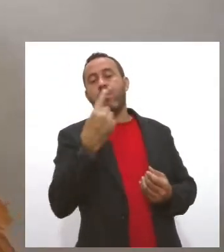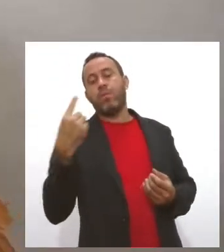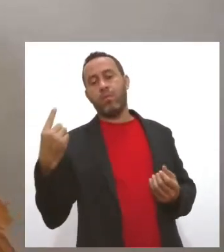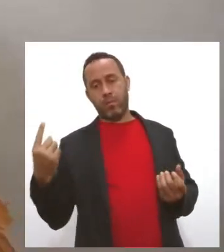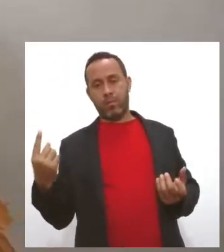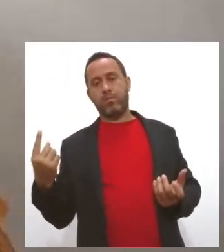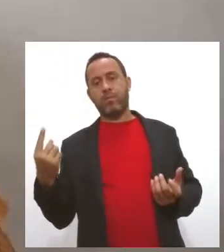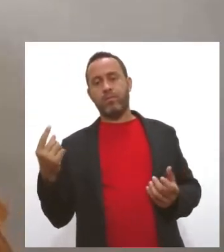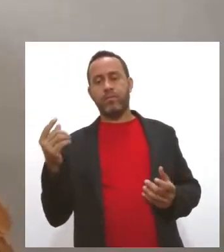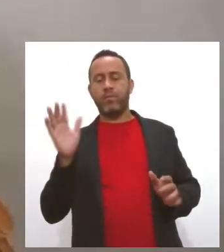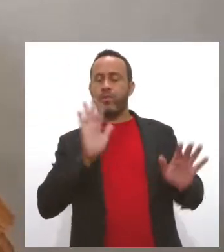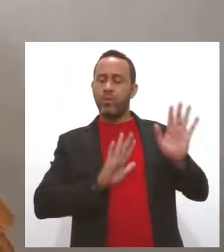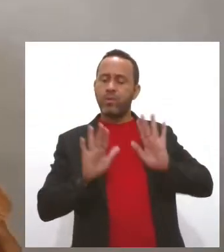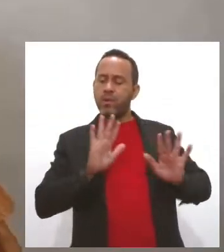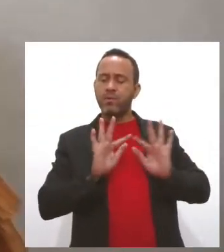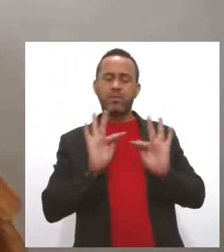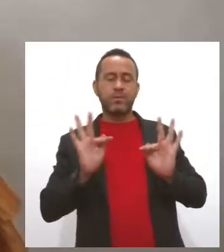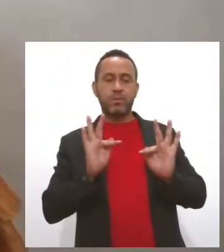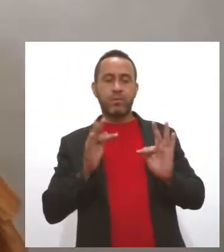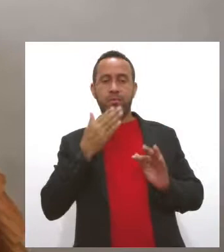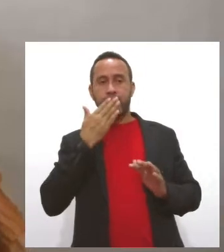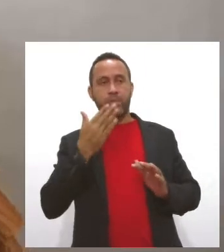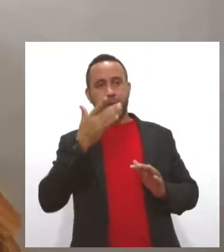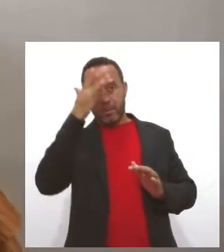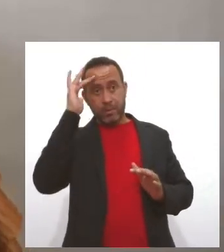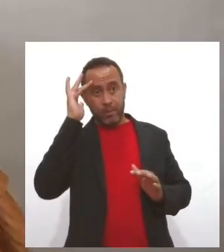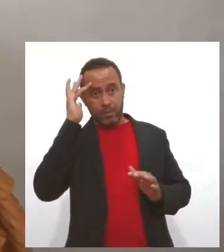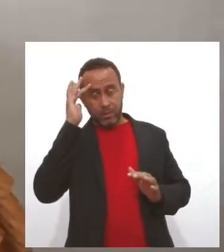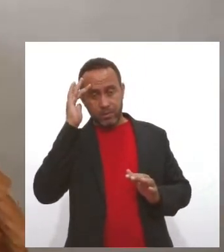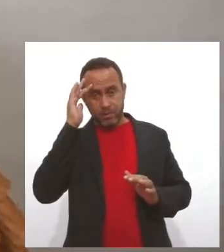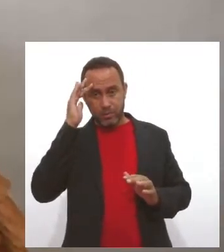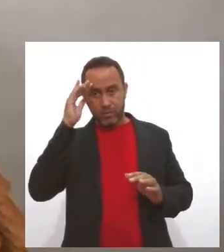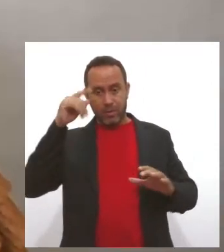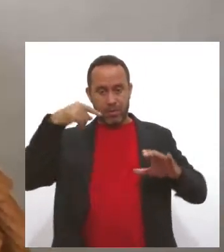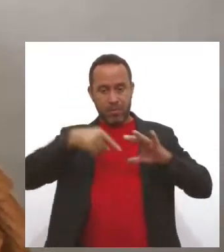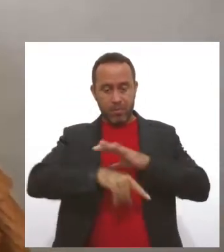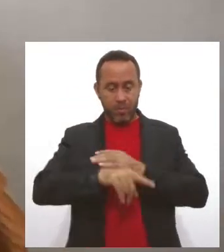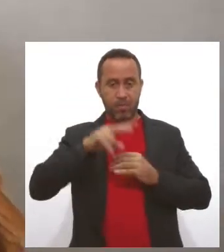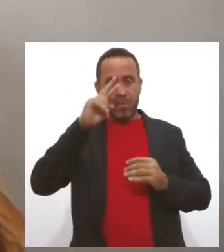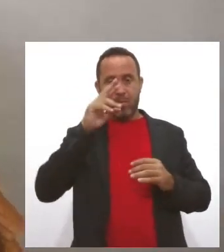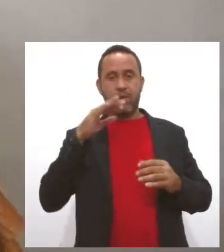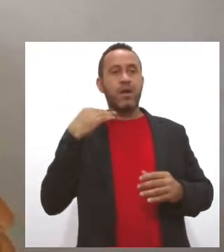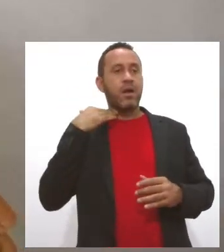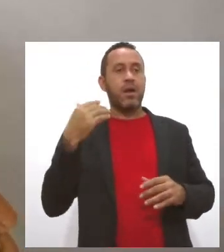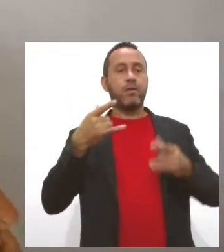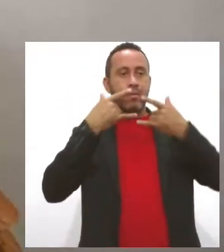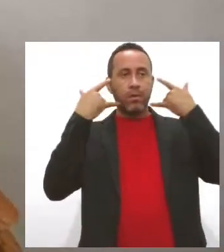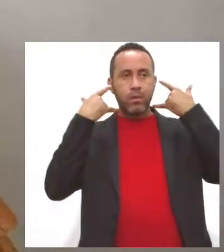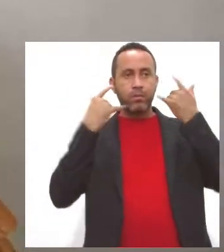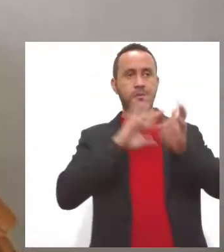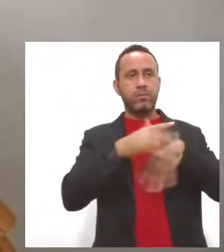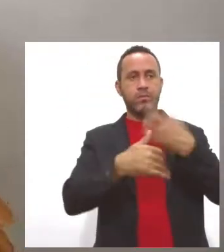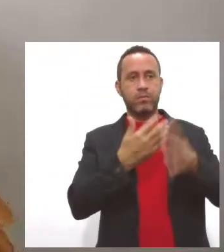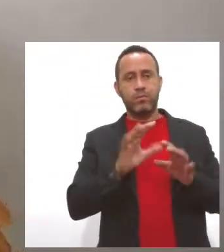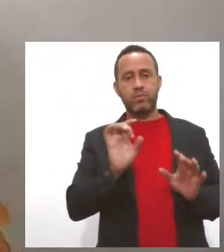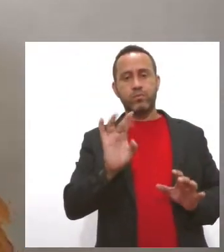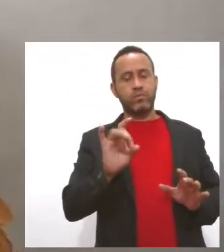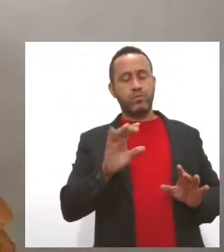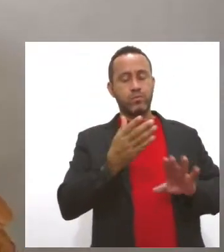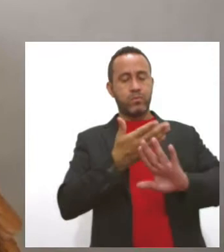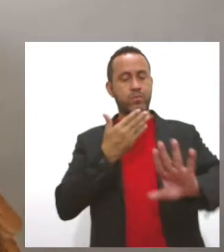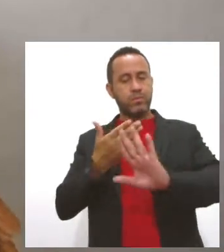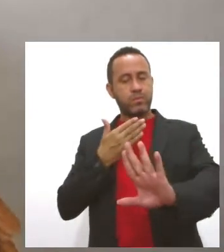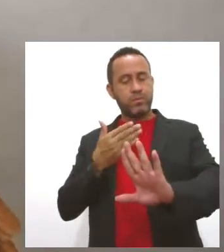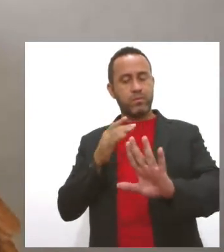cuidados tão simples, Valquíria. Ninguém está pedindo para a pessoa ter um cuidado difícil, caro. É uma máscara e o álcool em gel. E tentar o distanciamento